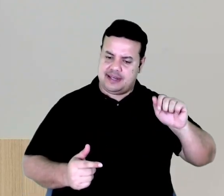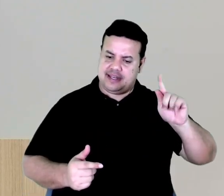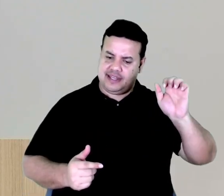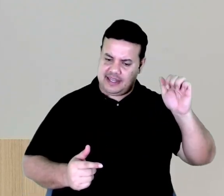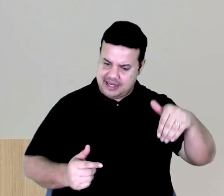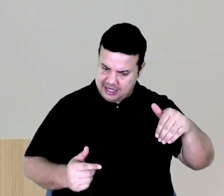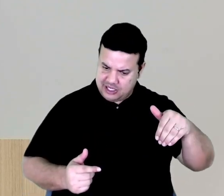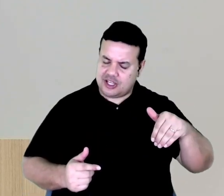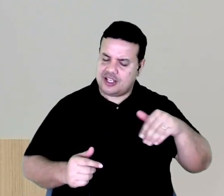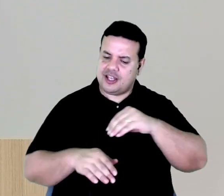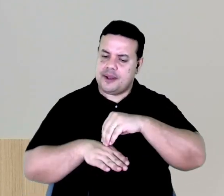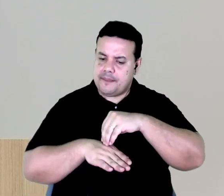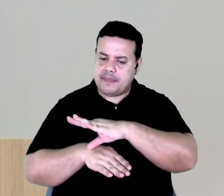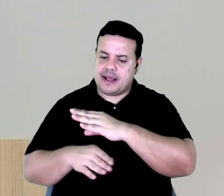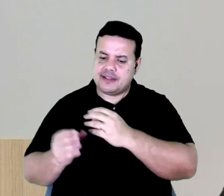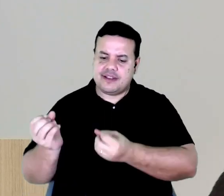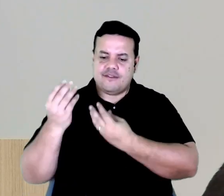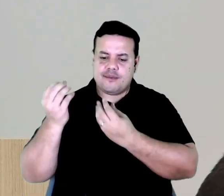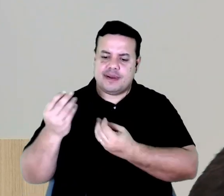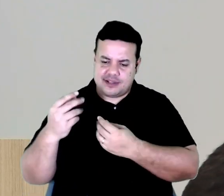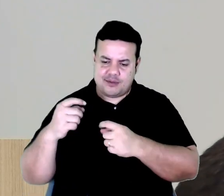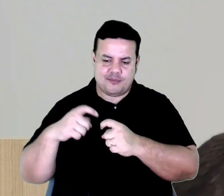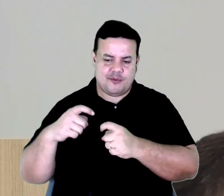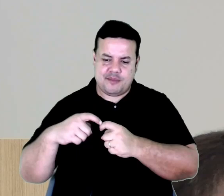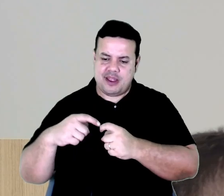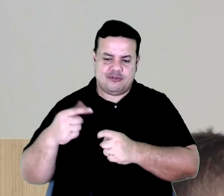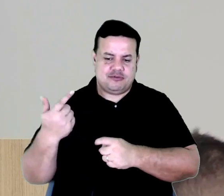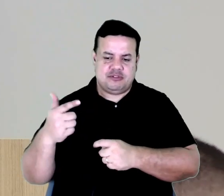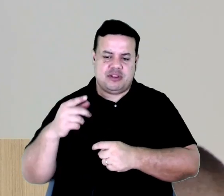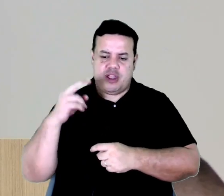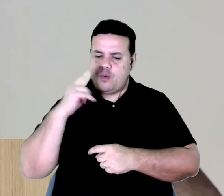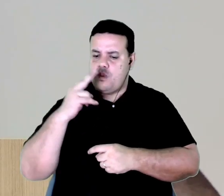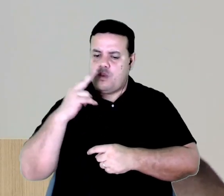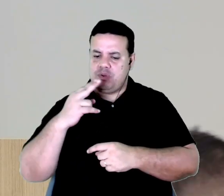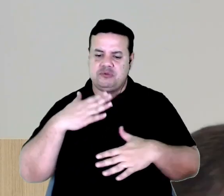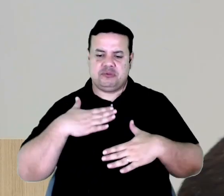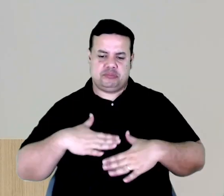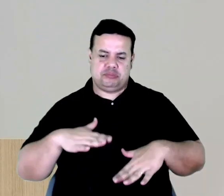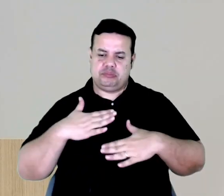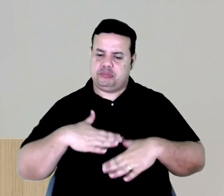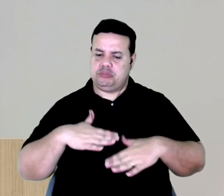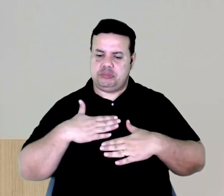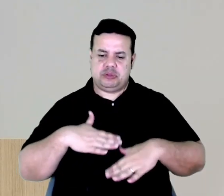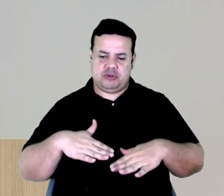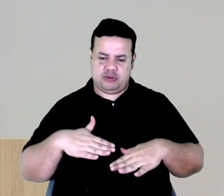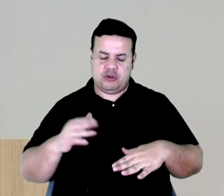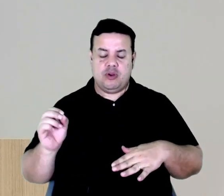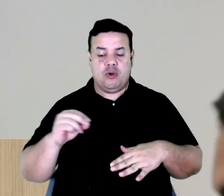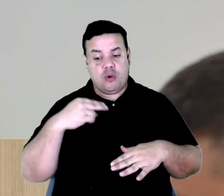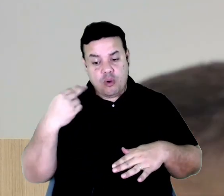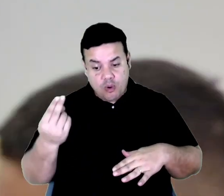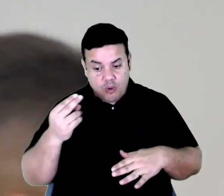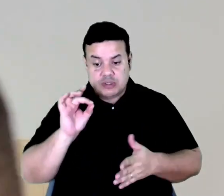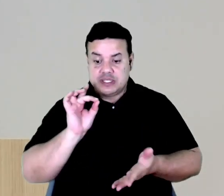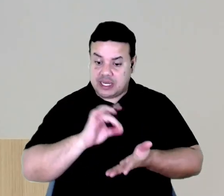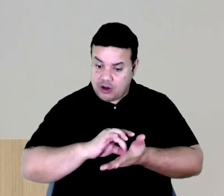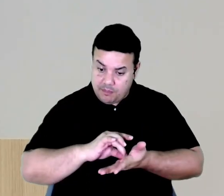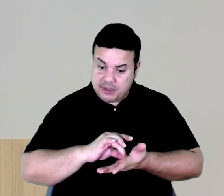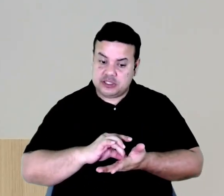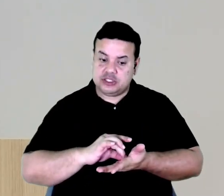a pessoa não tem urgência e o médico fica tranquilo, continua no descanso, no horário do descanso, ou se realmente está tendo uma,